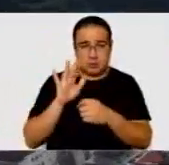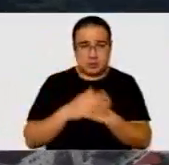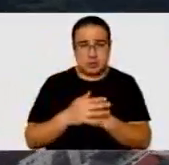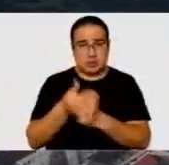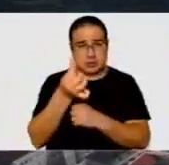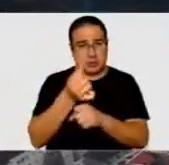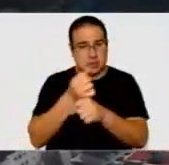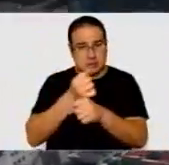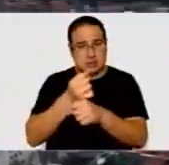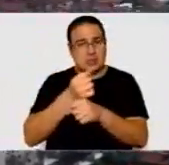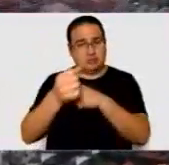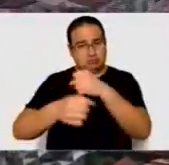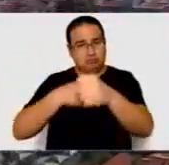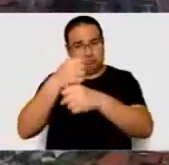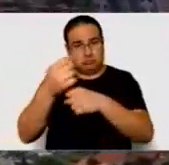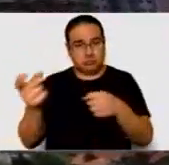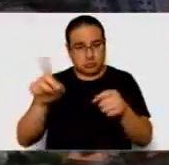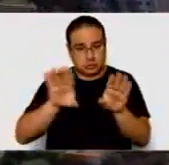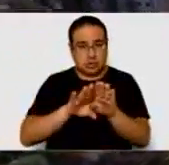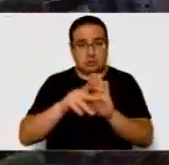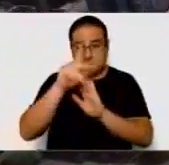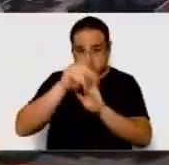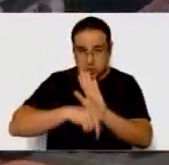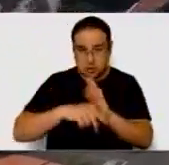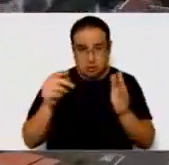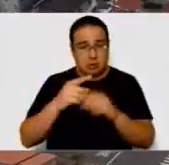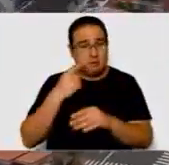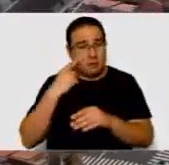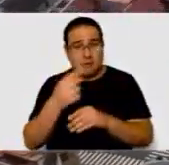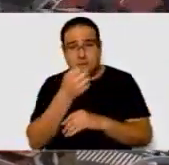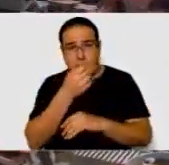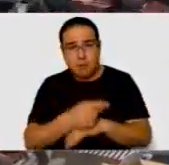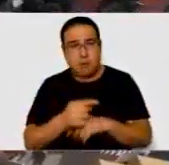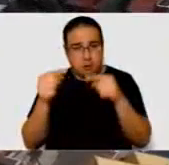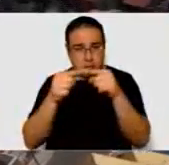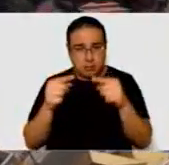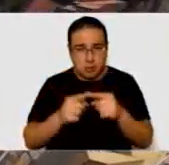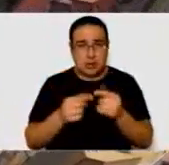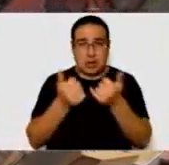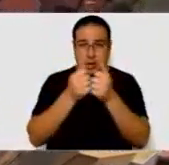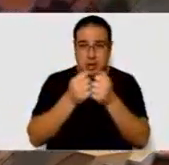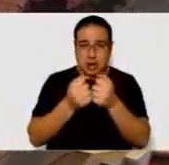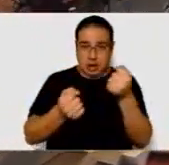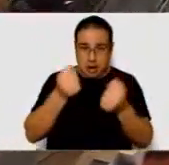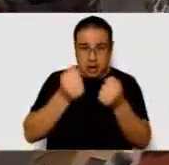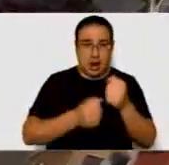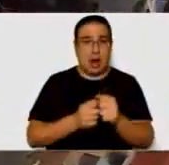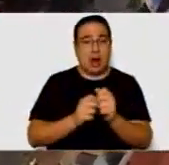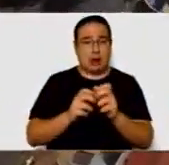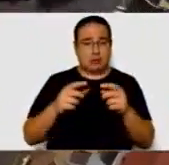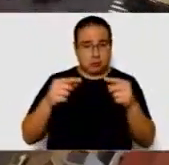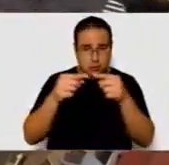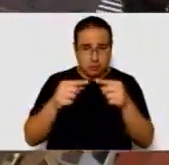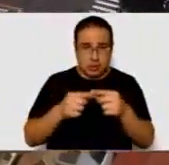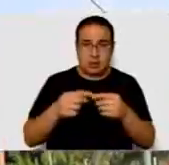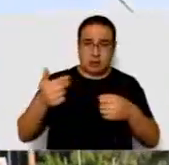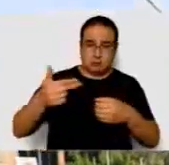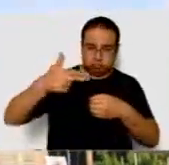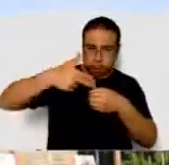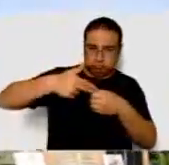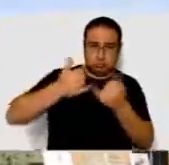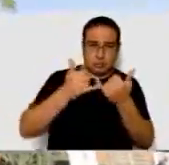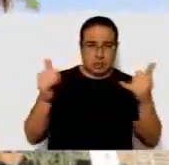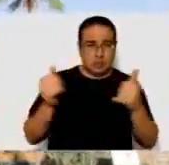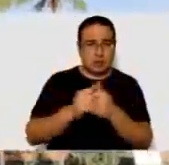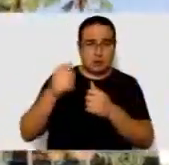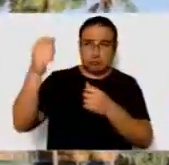em aproximadamente seis anos. Lembrando que o projeto ainda prevê um ponto de abastecimento de carro elétrico. A instalação